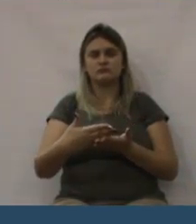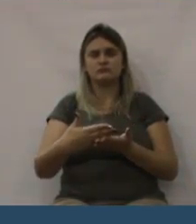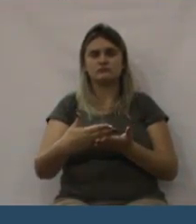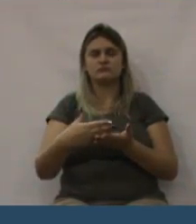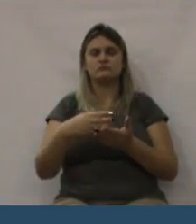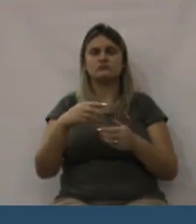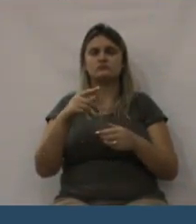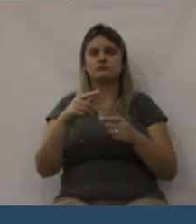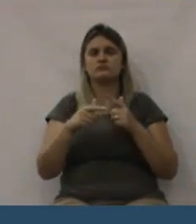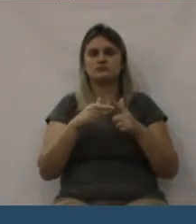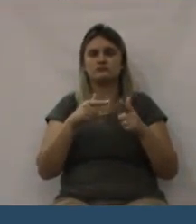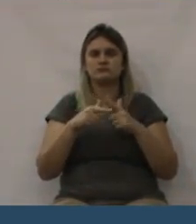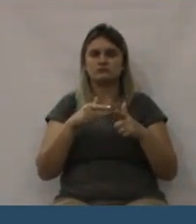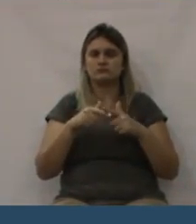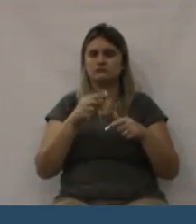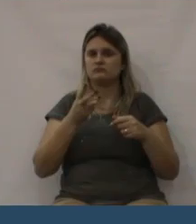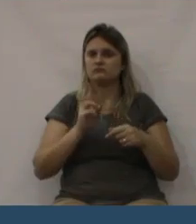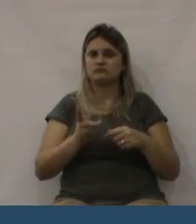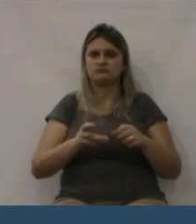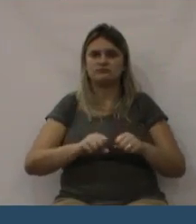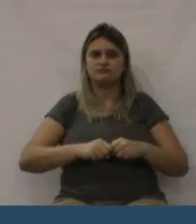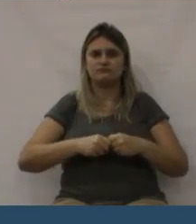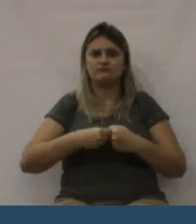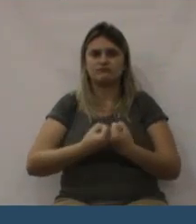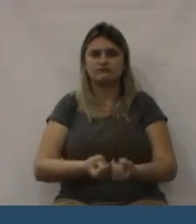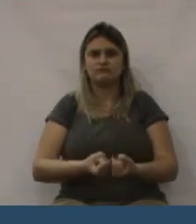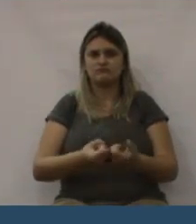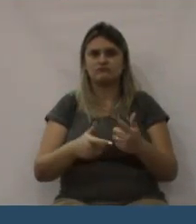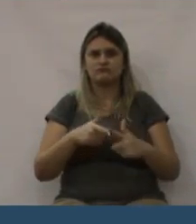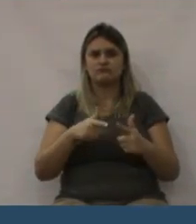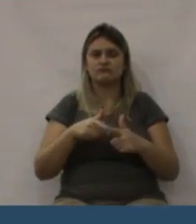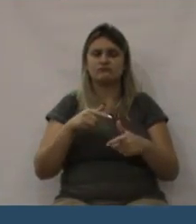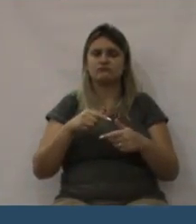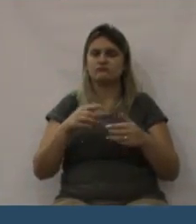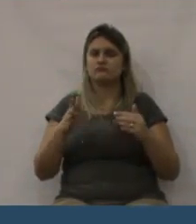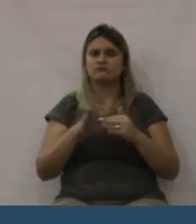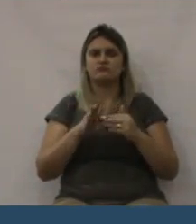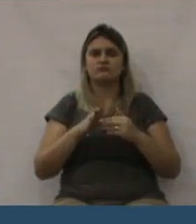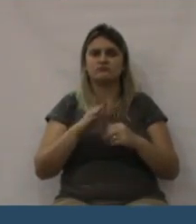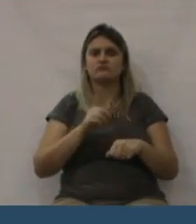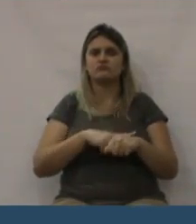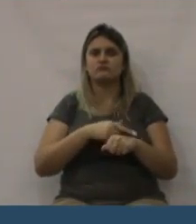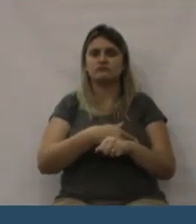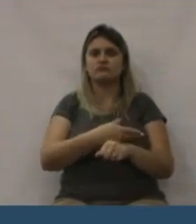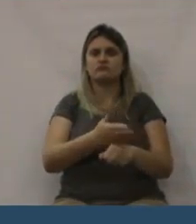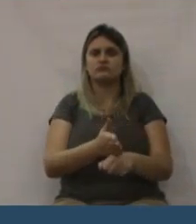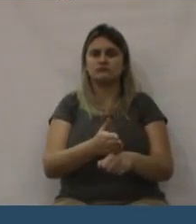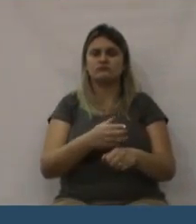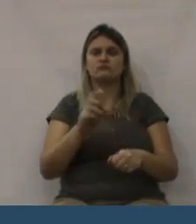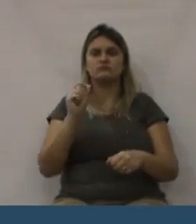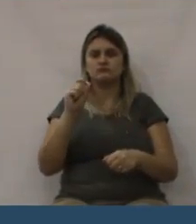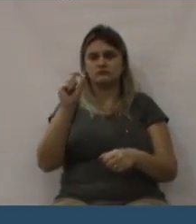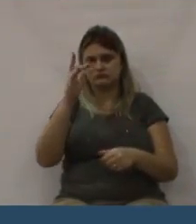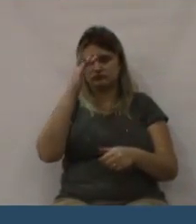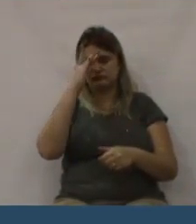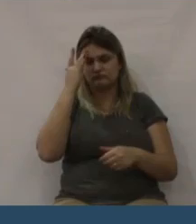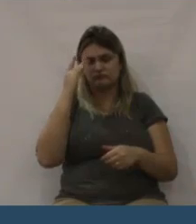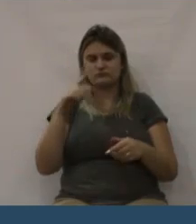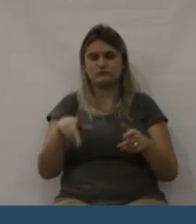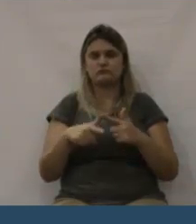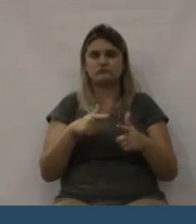órgão público, não está com vontade, está desanimado, está fazendo coisas que não deve,